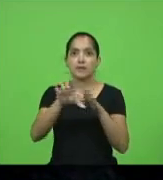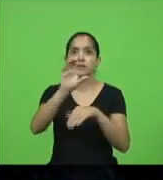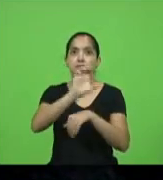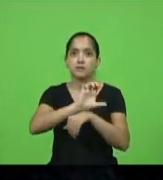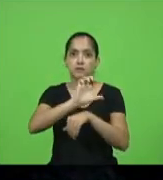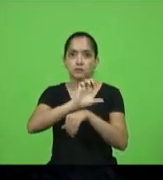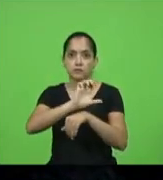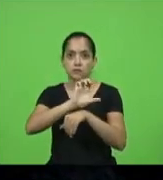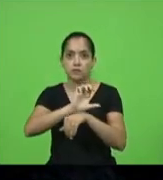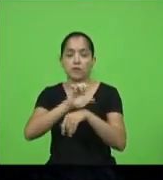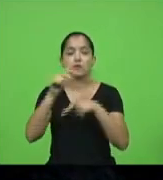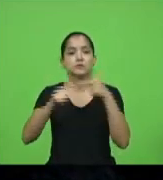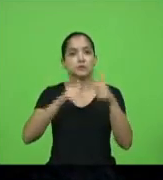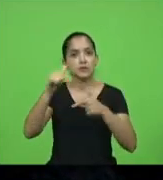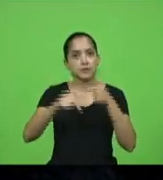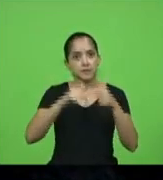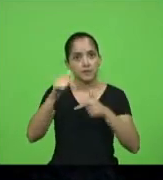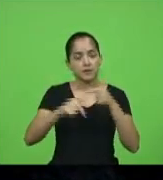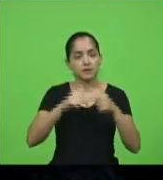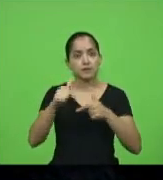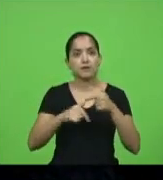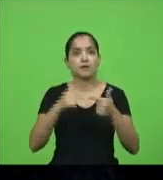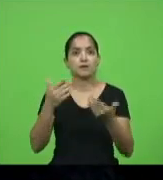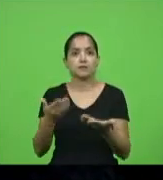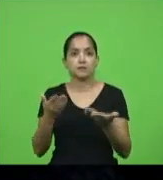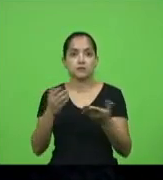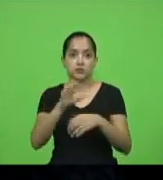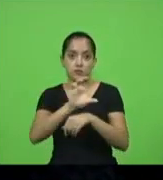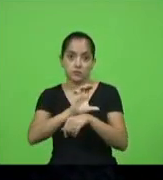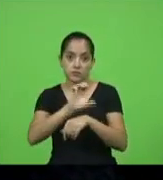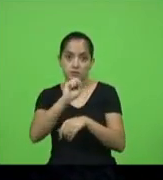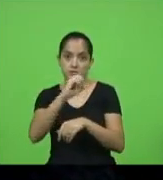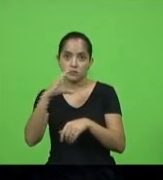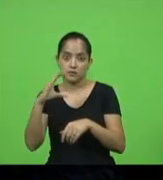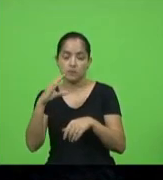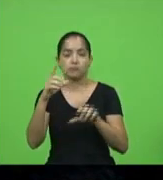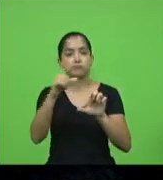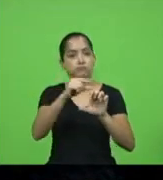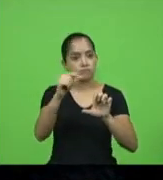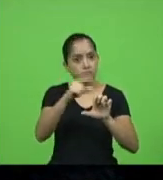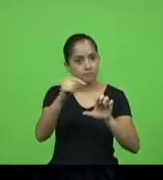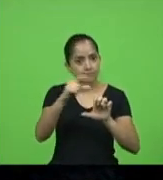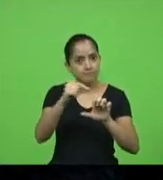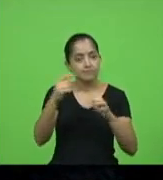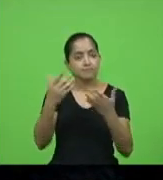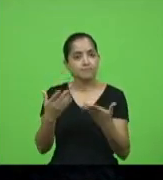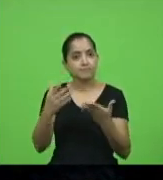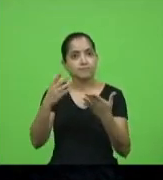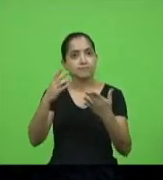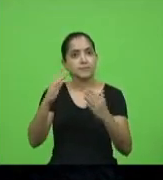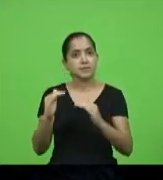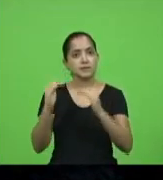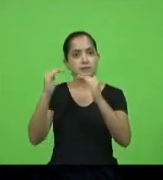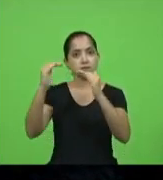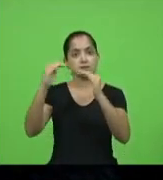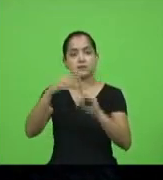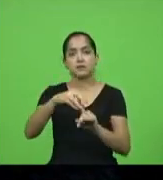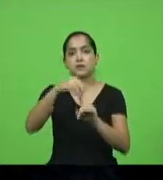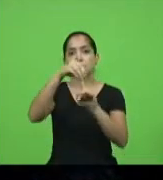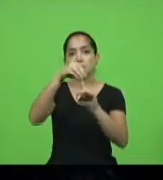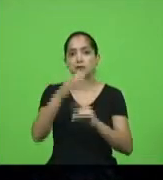que nós possamos trabalhar também já que Santa Catarina é um estado empreendedor trabalhar e destacar o trabalho dessas mulheres